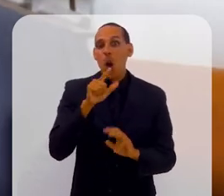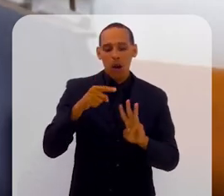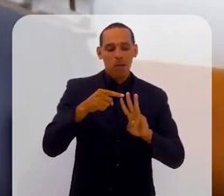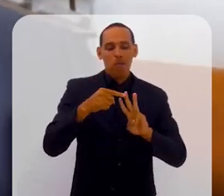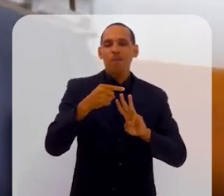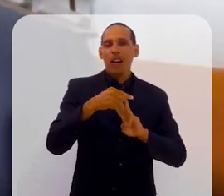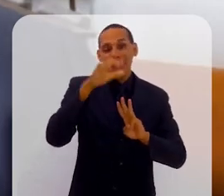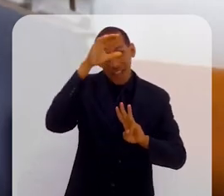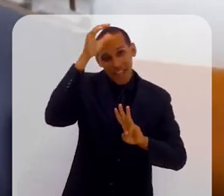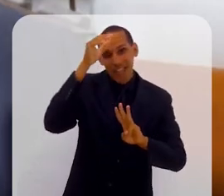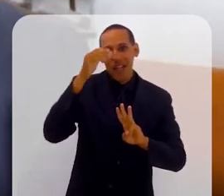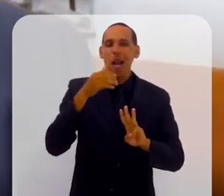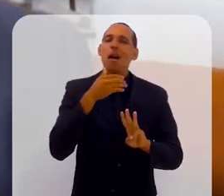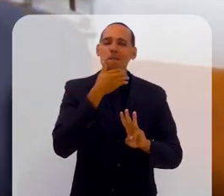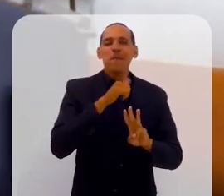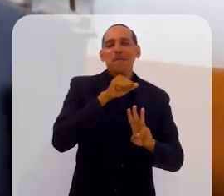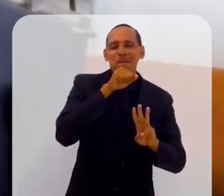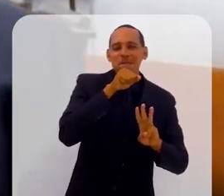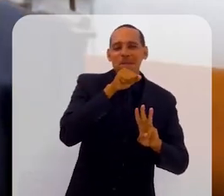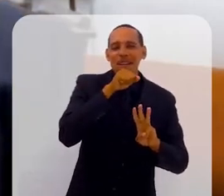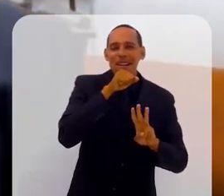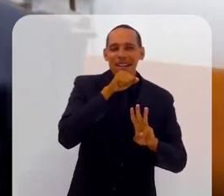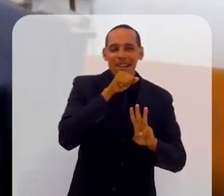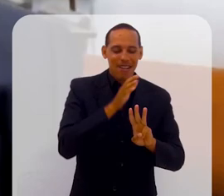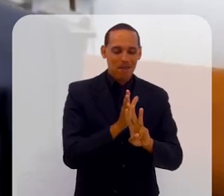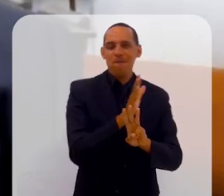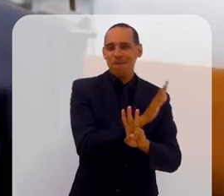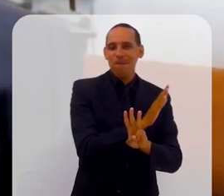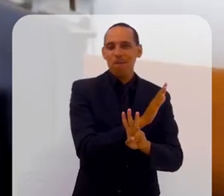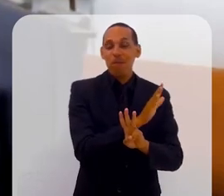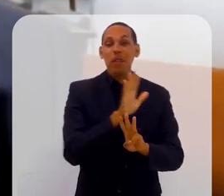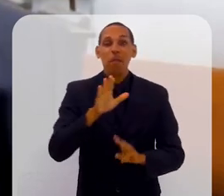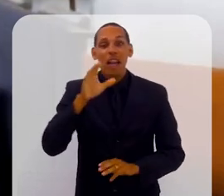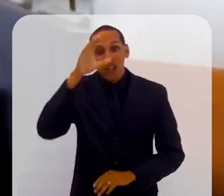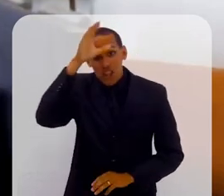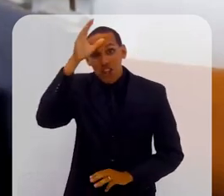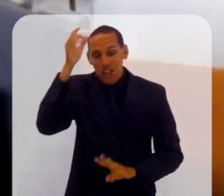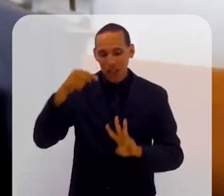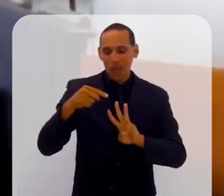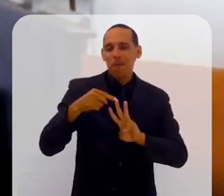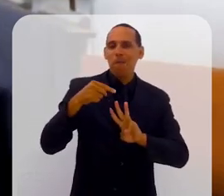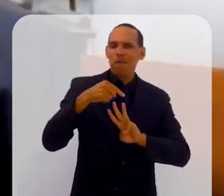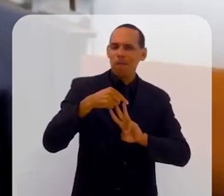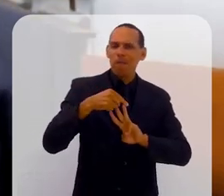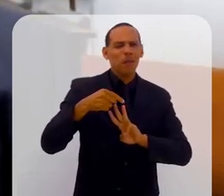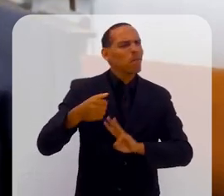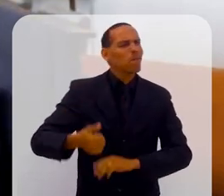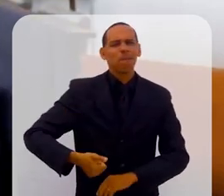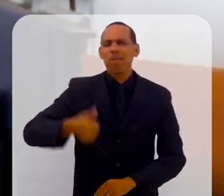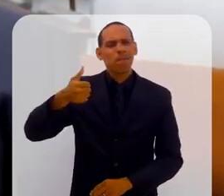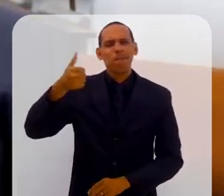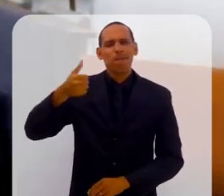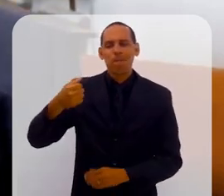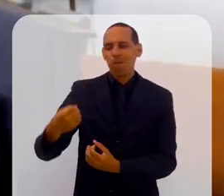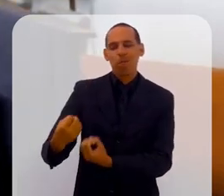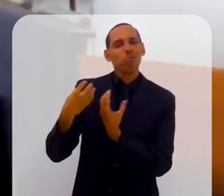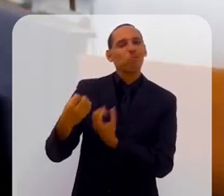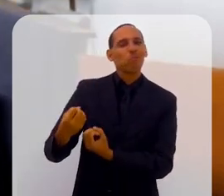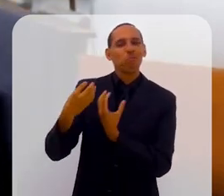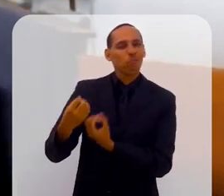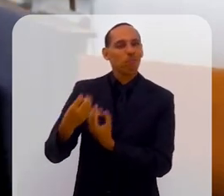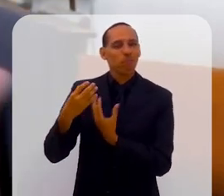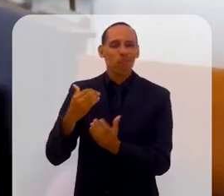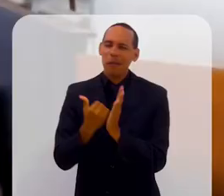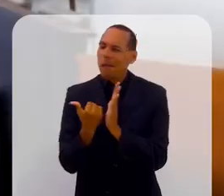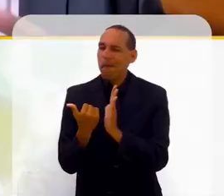da minha mãe. E muito mais as minhas tias, elas têm muito uma atuação na educação. Então, são